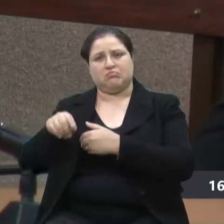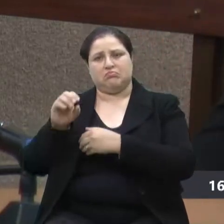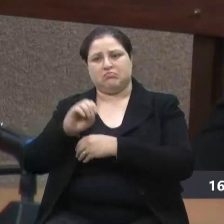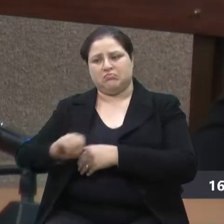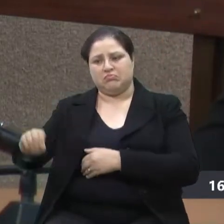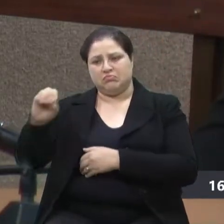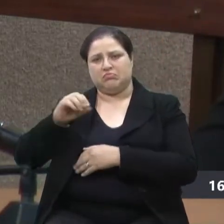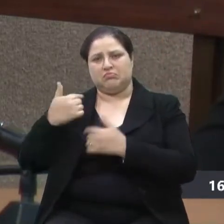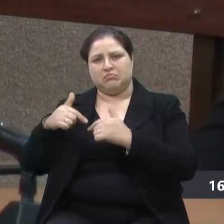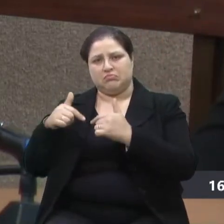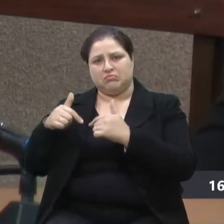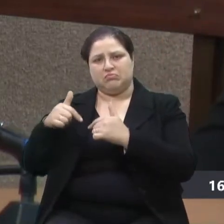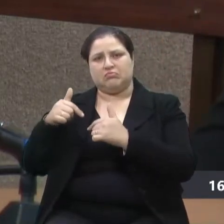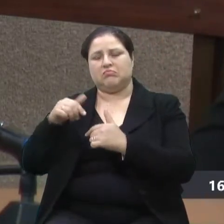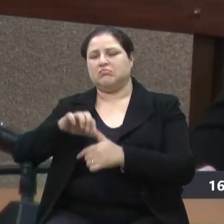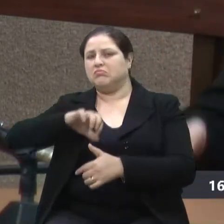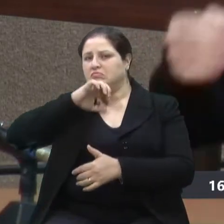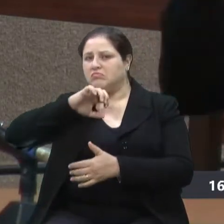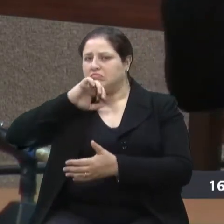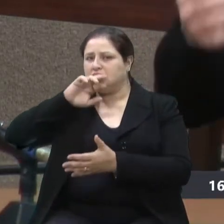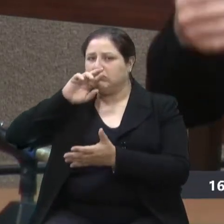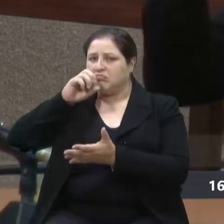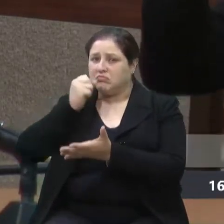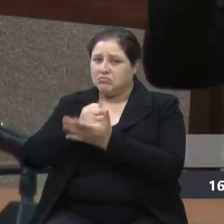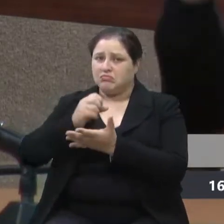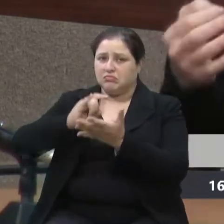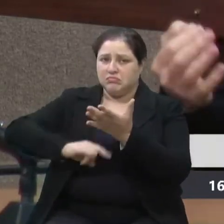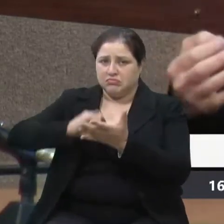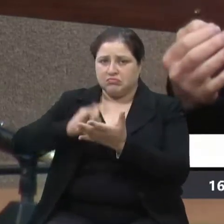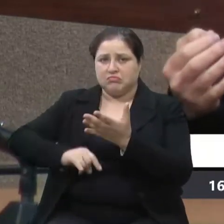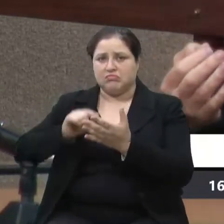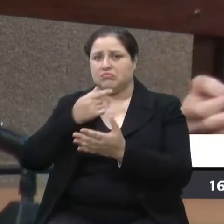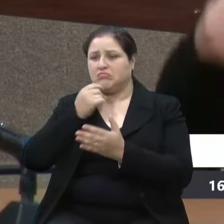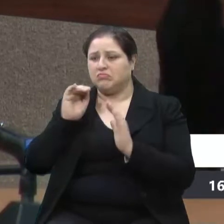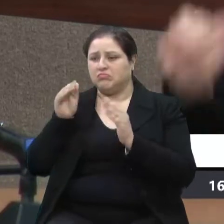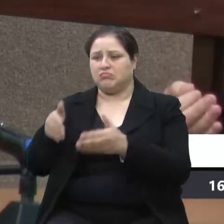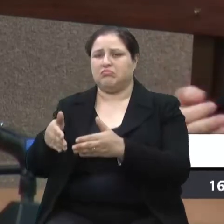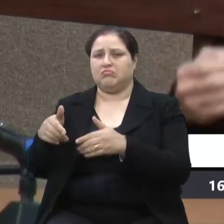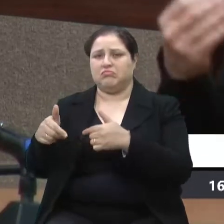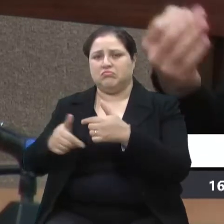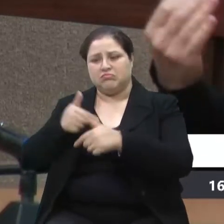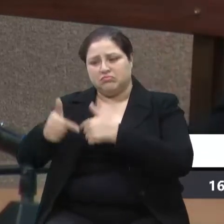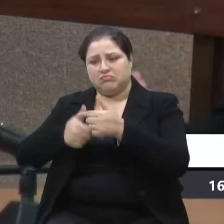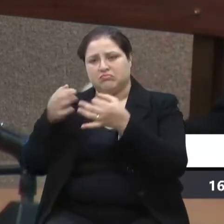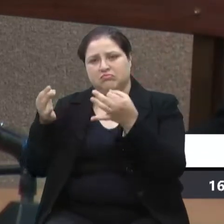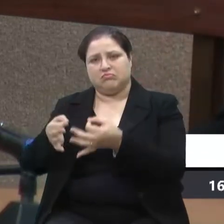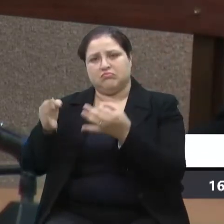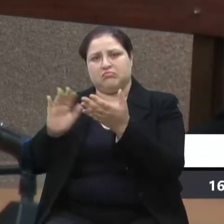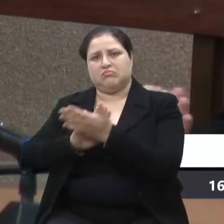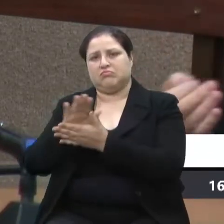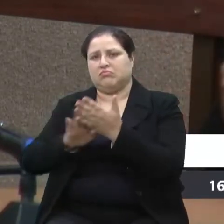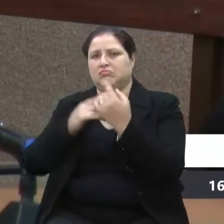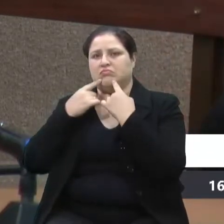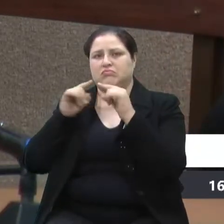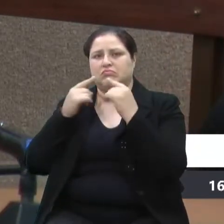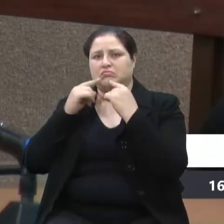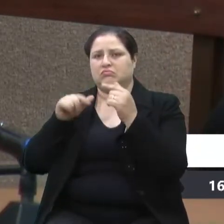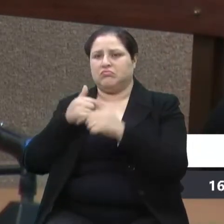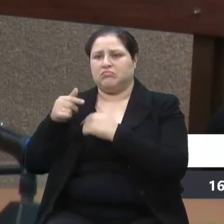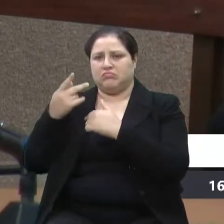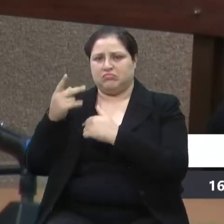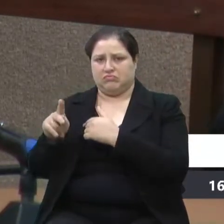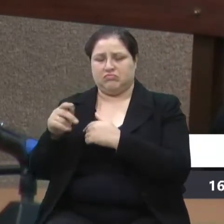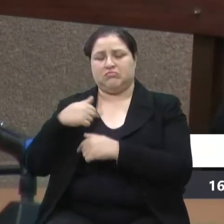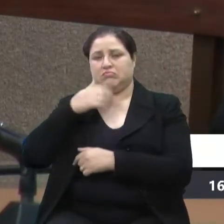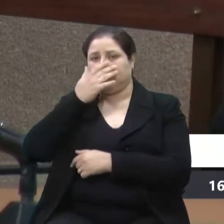regularizar então a questão fundiária em Caxias do Sul, ele vem direcionando de uma forma perfeita, não há críticas ao trabalho dele. Então eu acho que